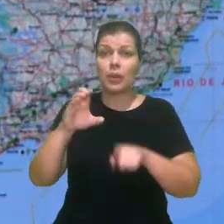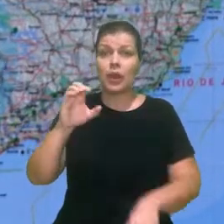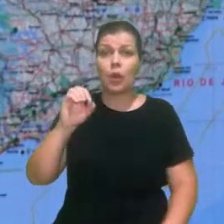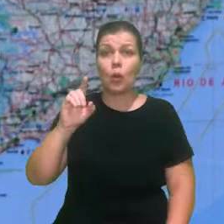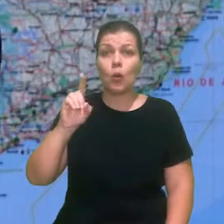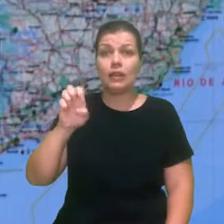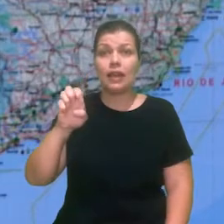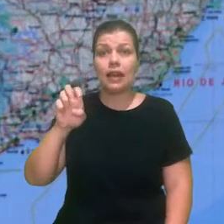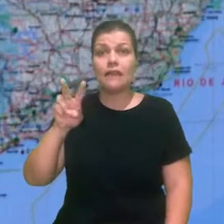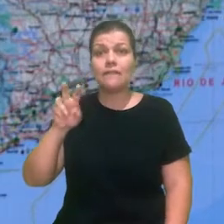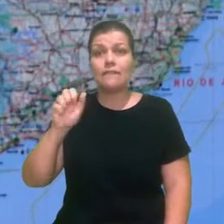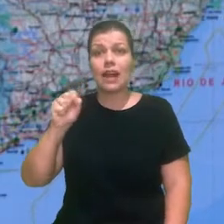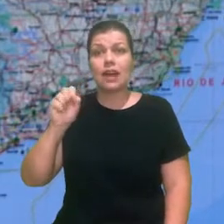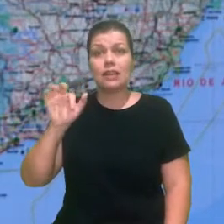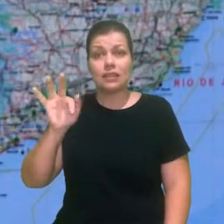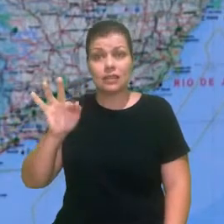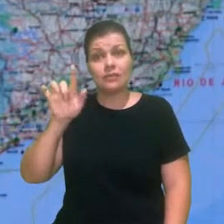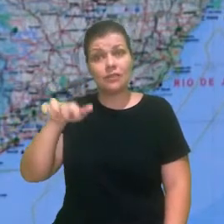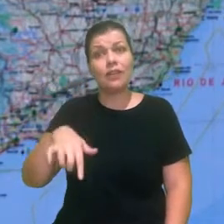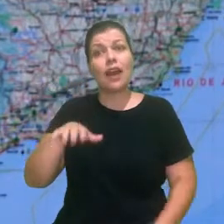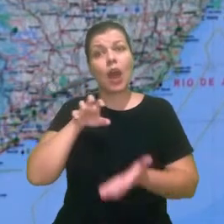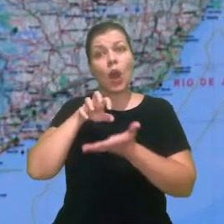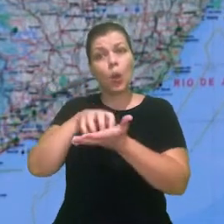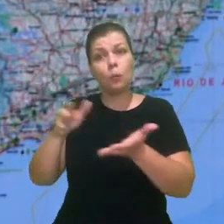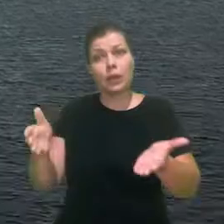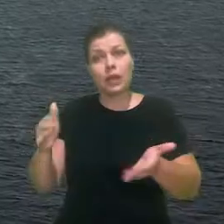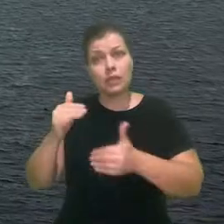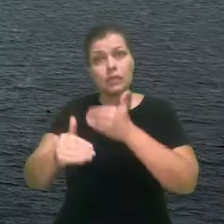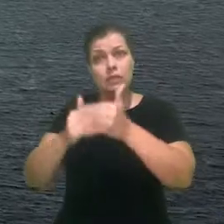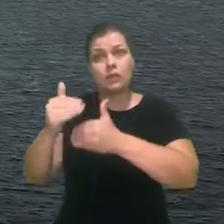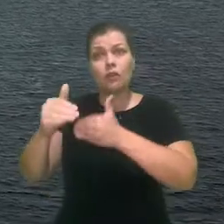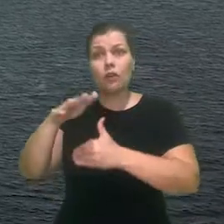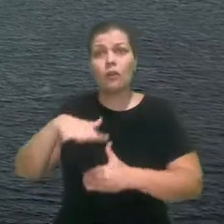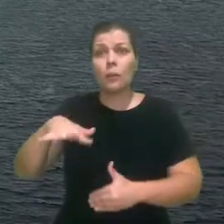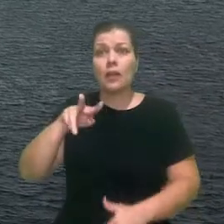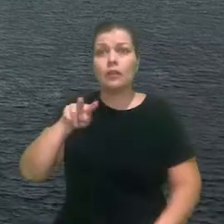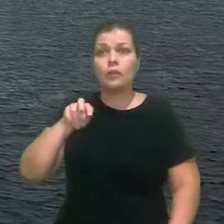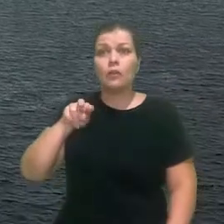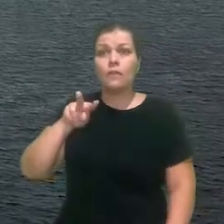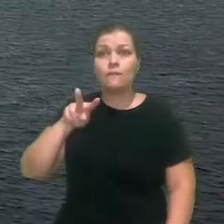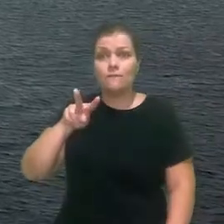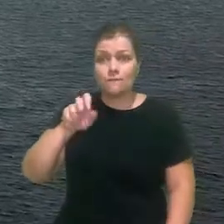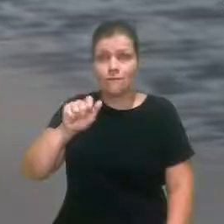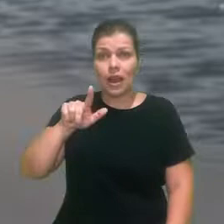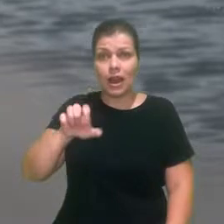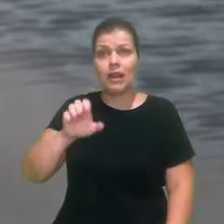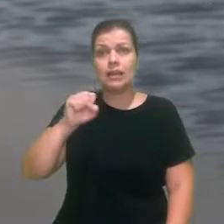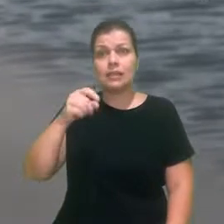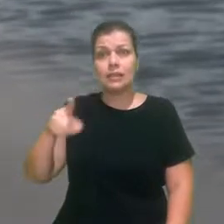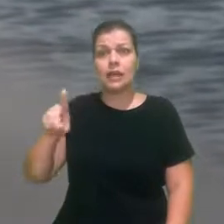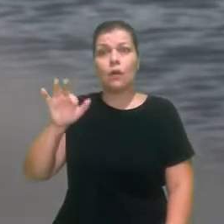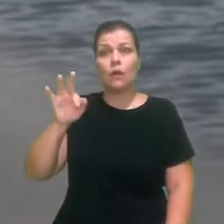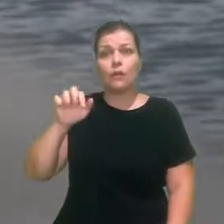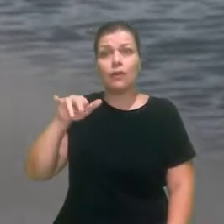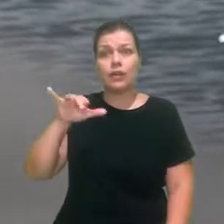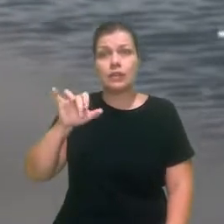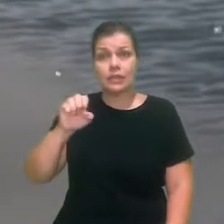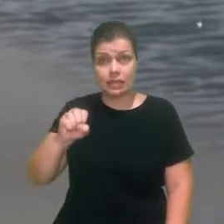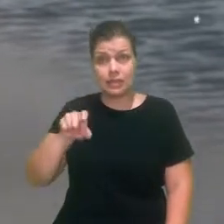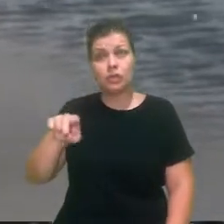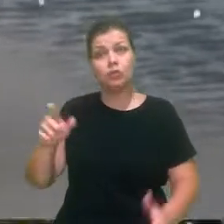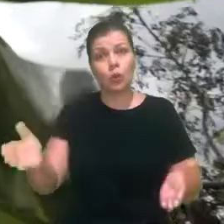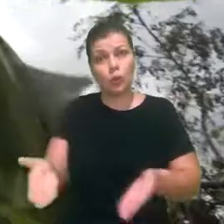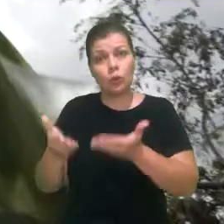que é a Companhia de Desenvolvimento do Vale do São Francisco, especificamente promove o desenvolvimento de regiões